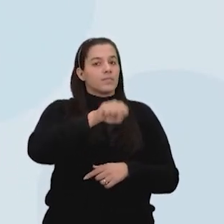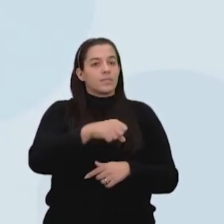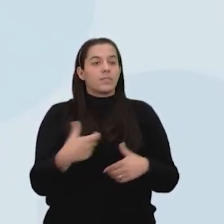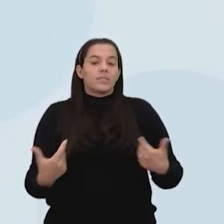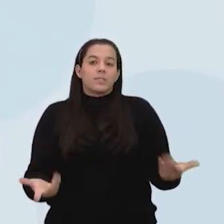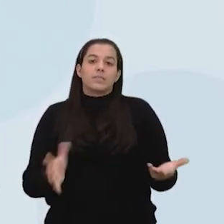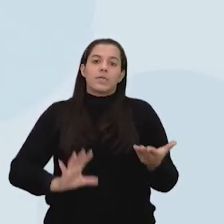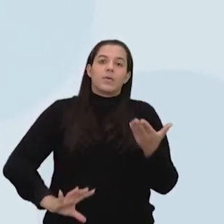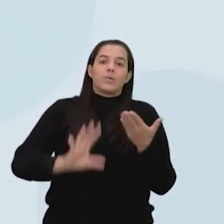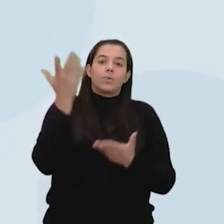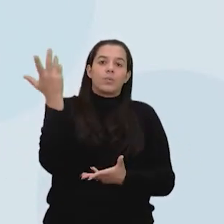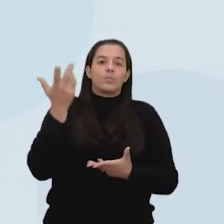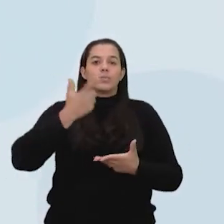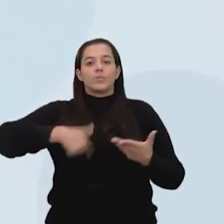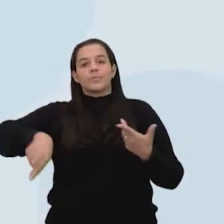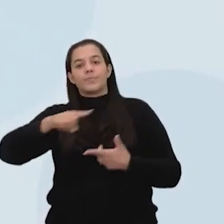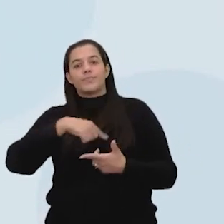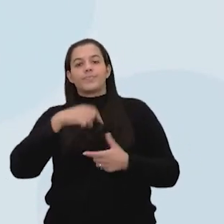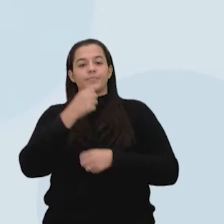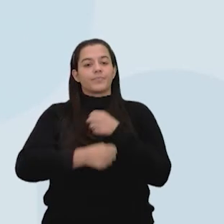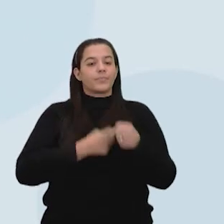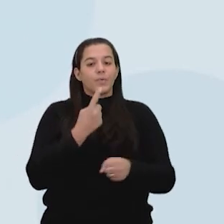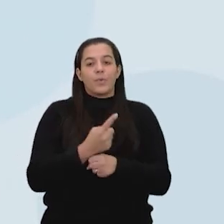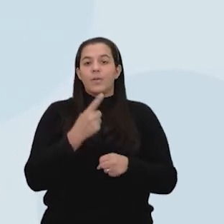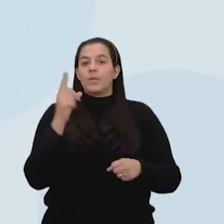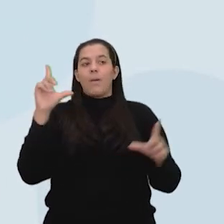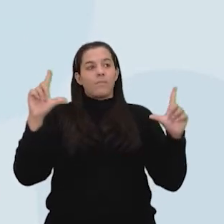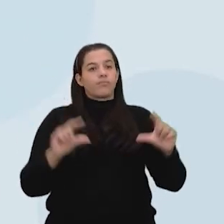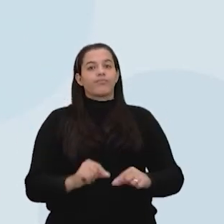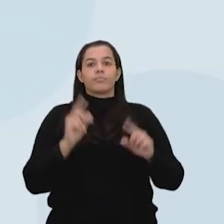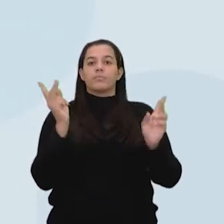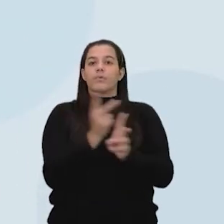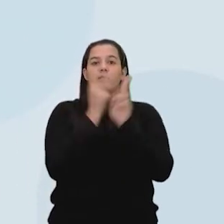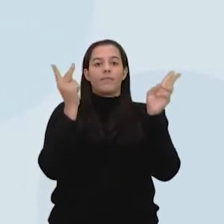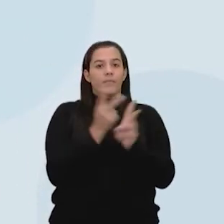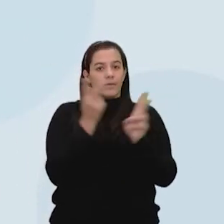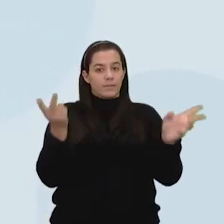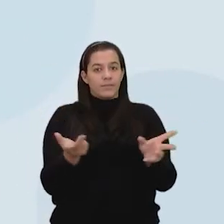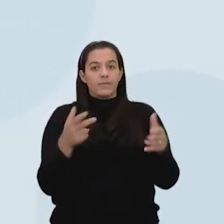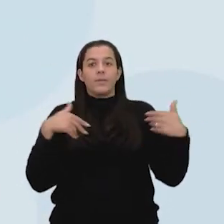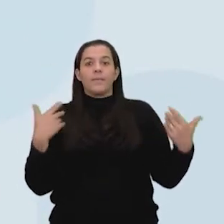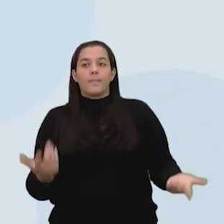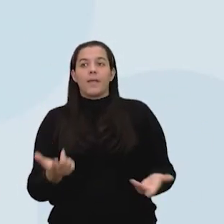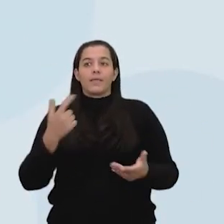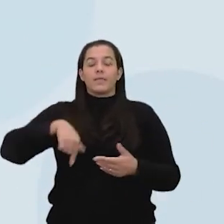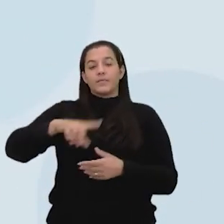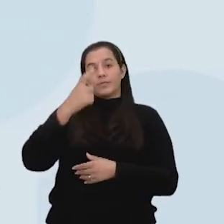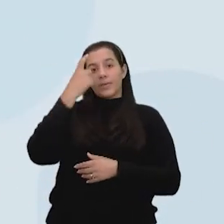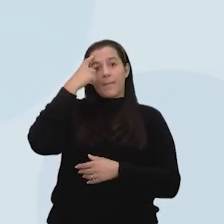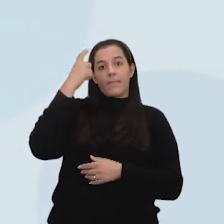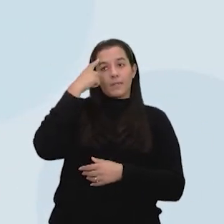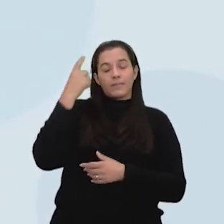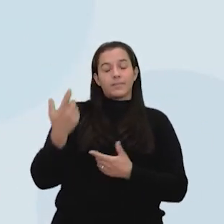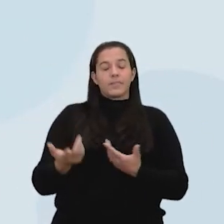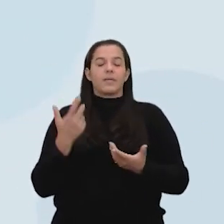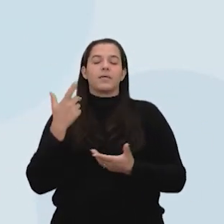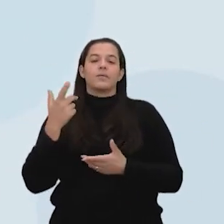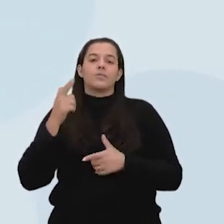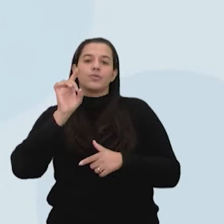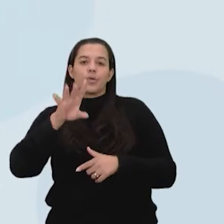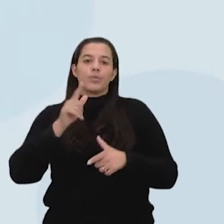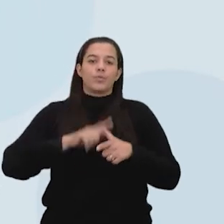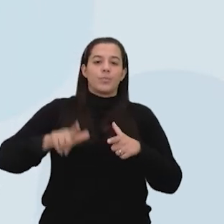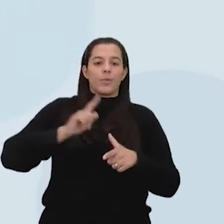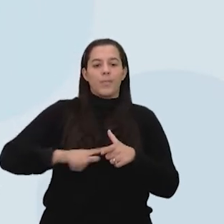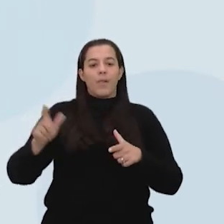por exemplo, surgir um ano com pouco vento. E a questão é não falar necessariamente da geração hídrica, mas se você